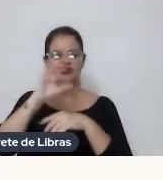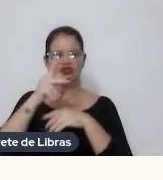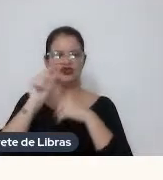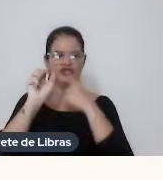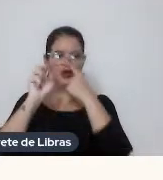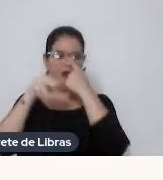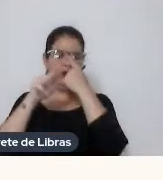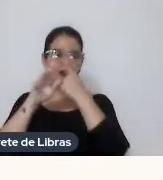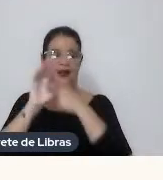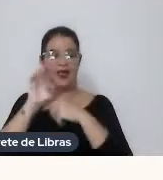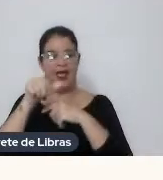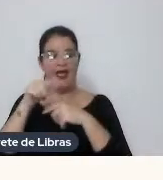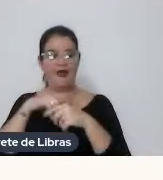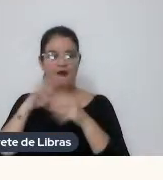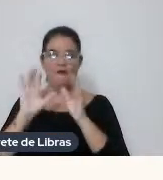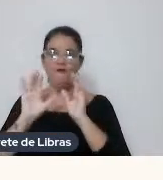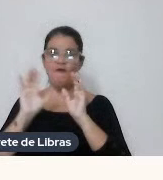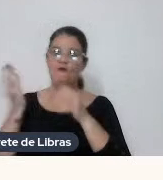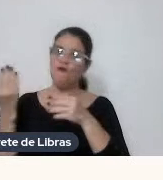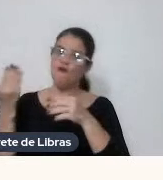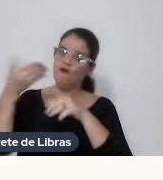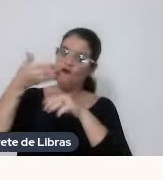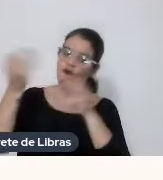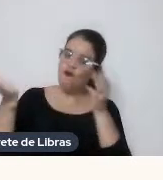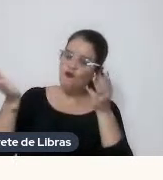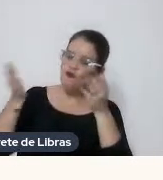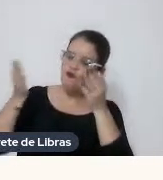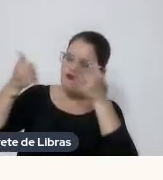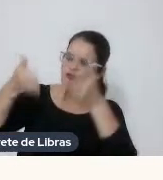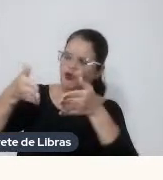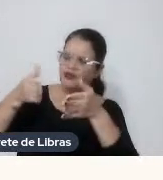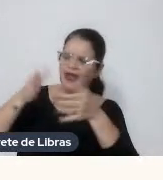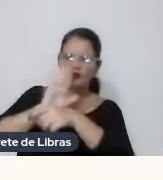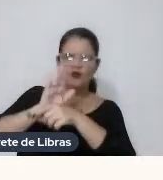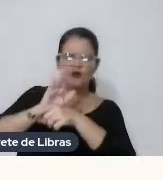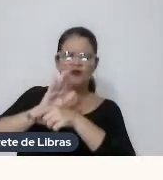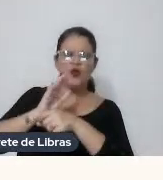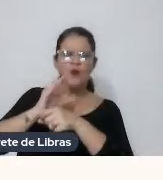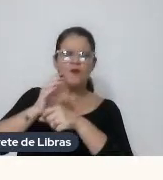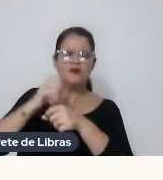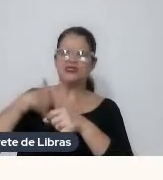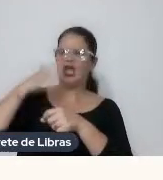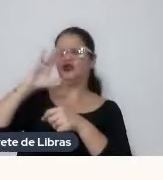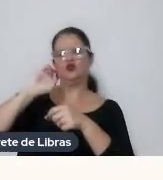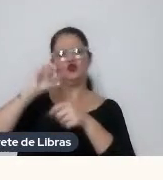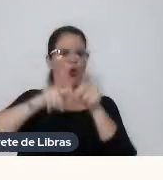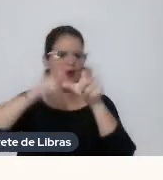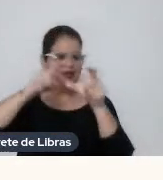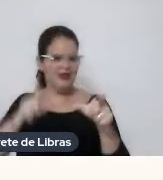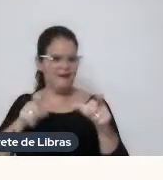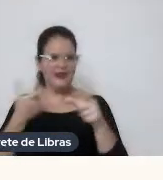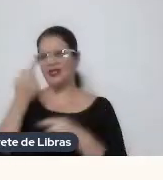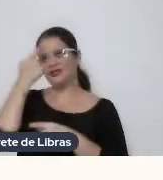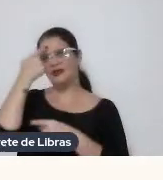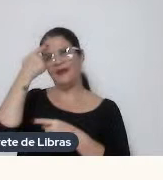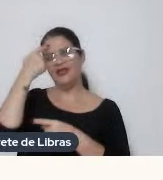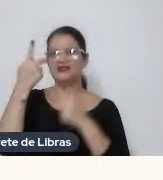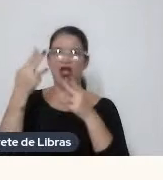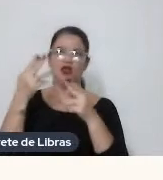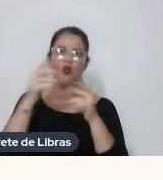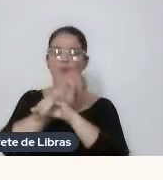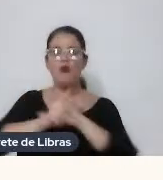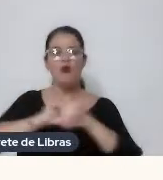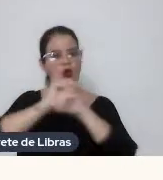é voltada Para filmes adultos Ou mais Independentes Digamos assim Não pensado Como um filme comercial